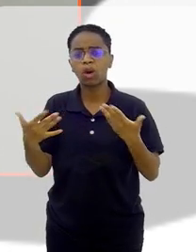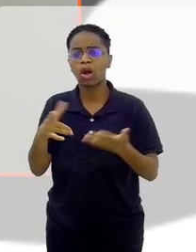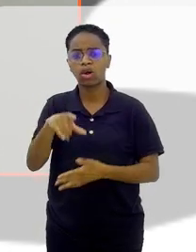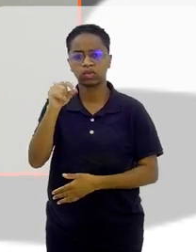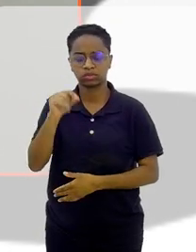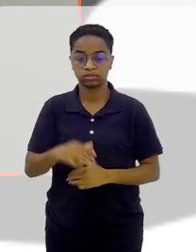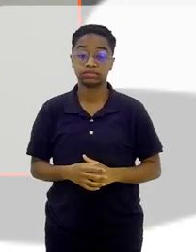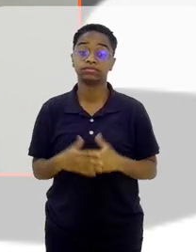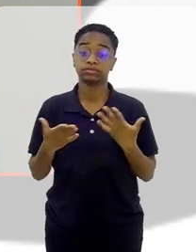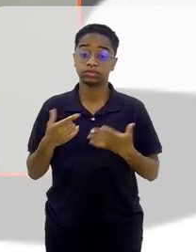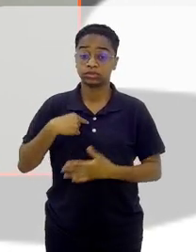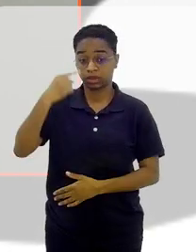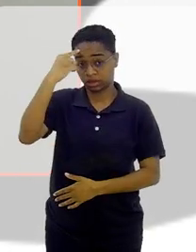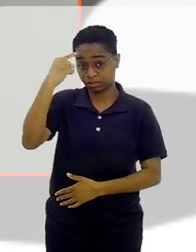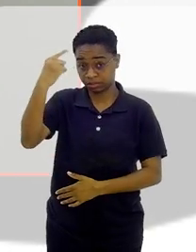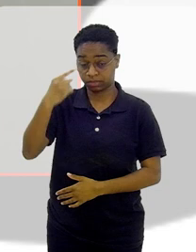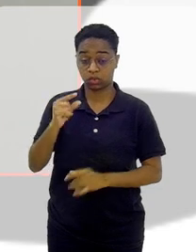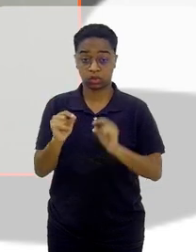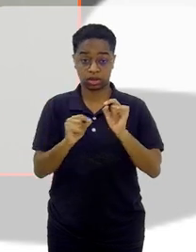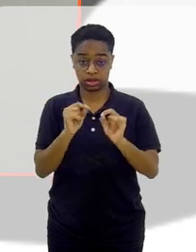surgiu essa ideia de empreender.